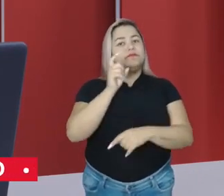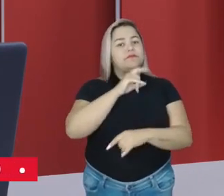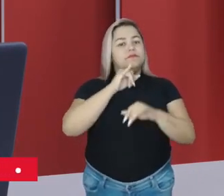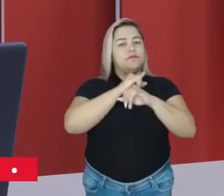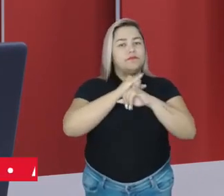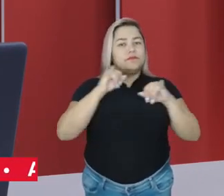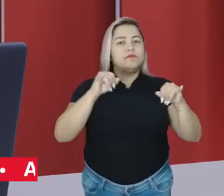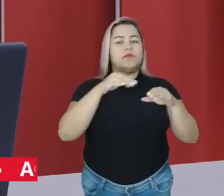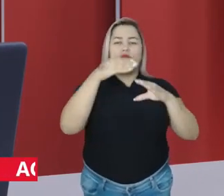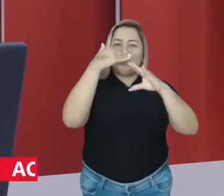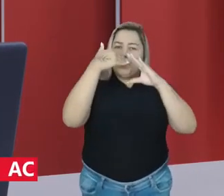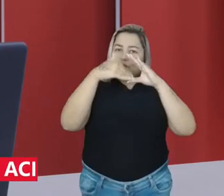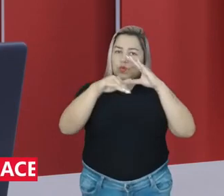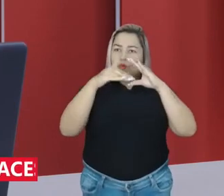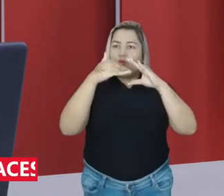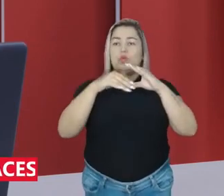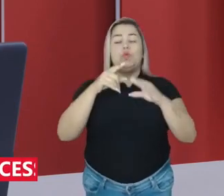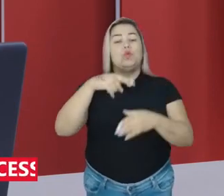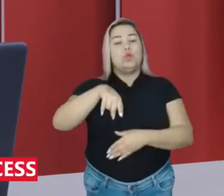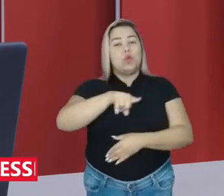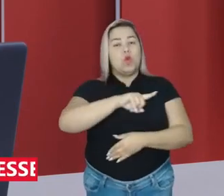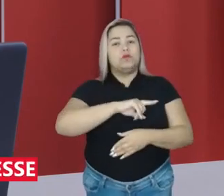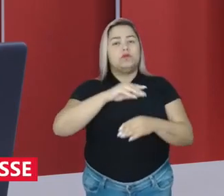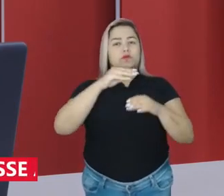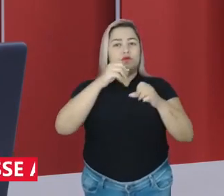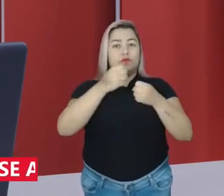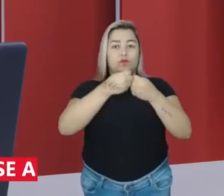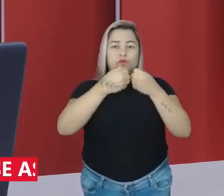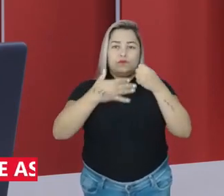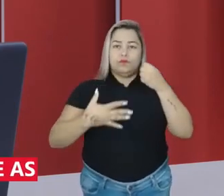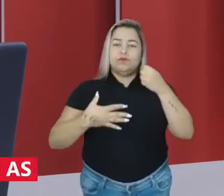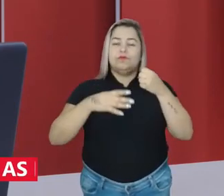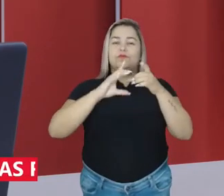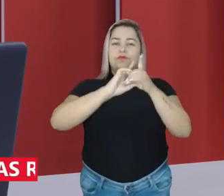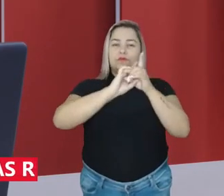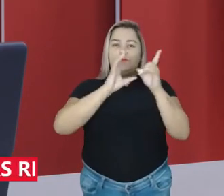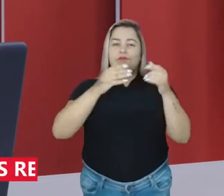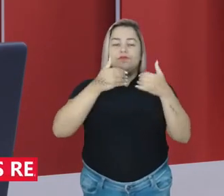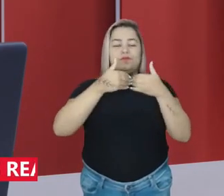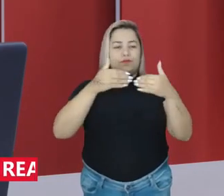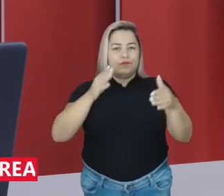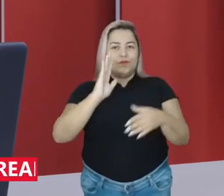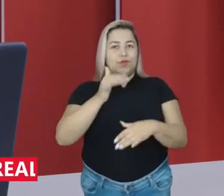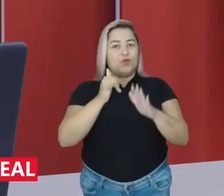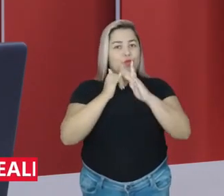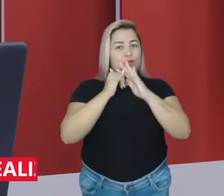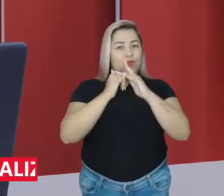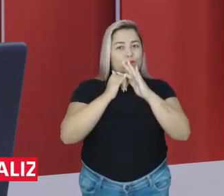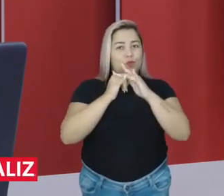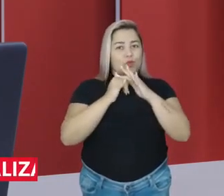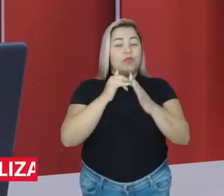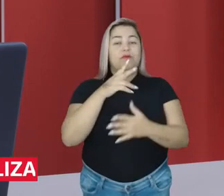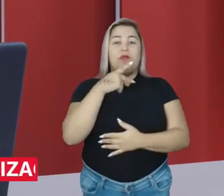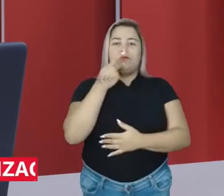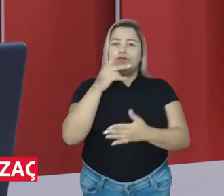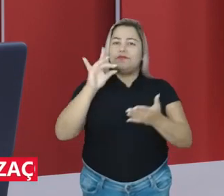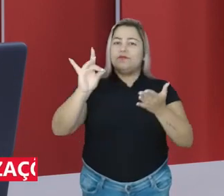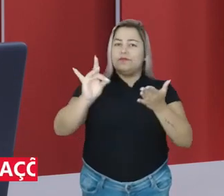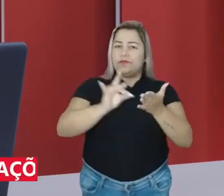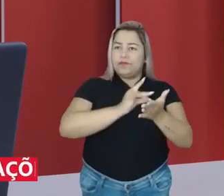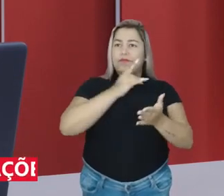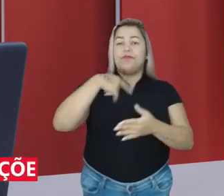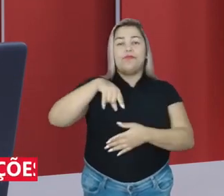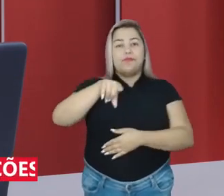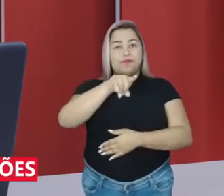participar enviando mensagens pro nosso chat Democracia, que já está aberto aqui no YouTube, falando em YouTube, se inscreva no